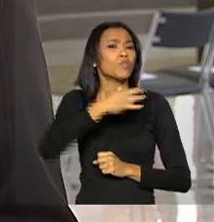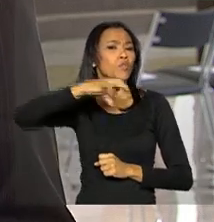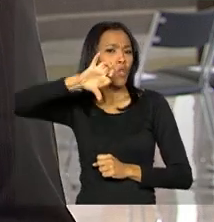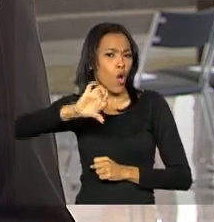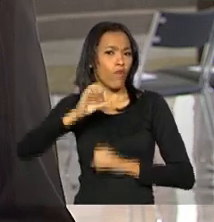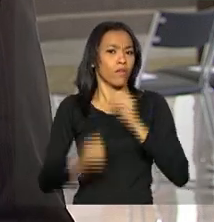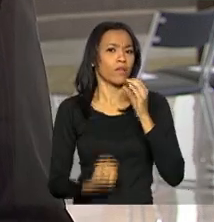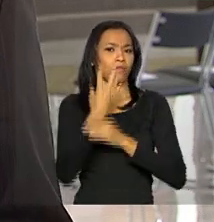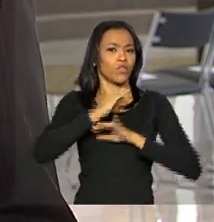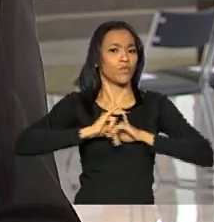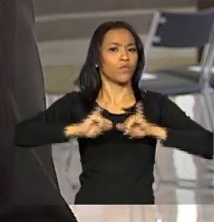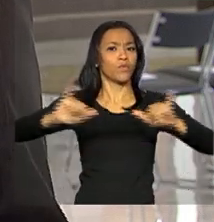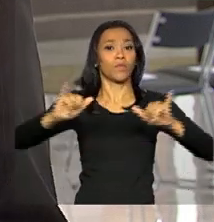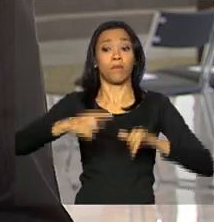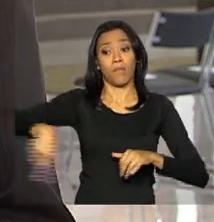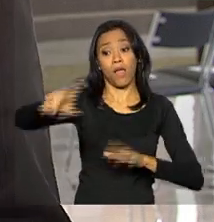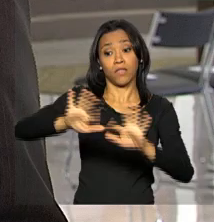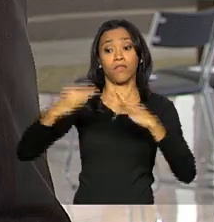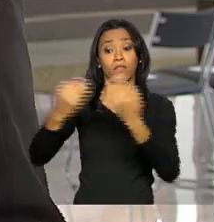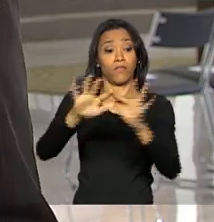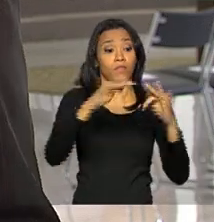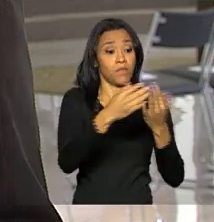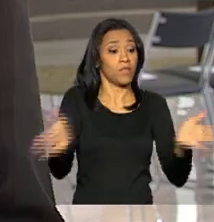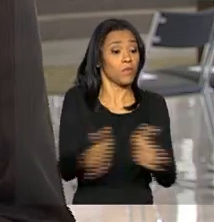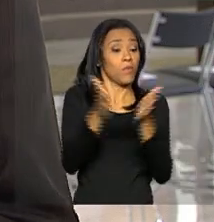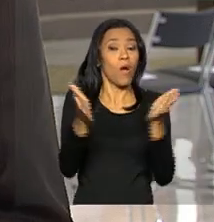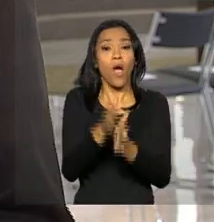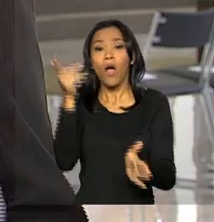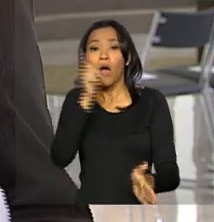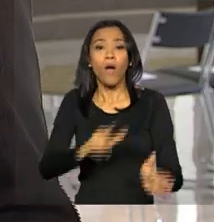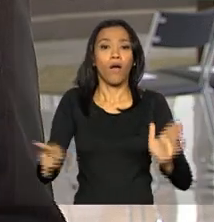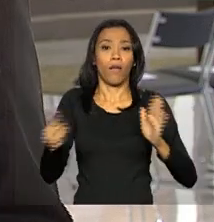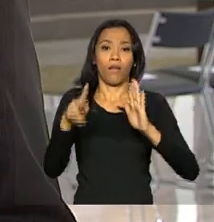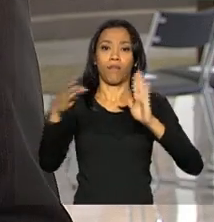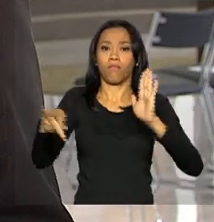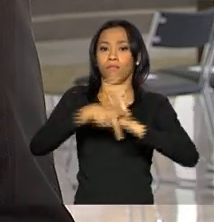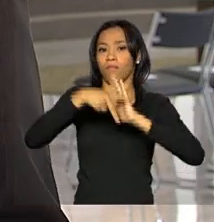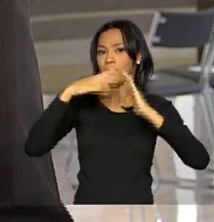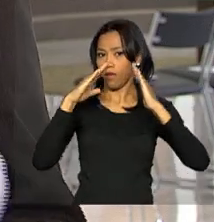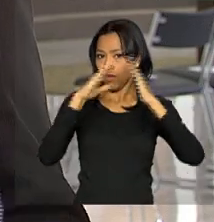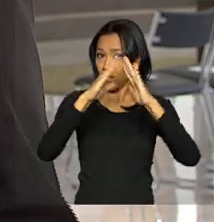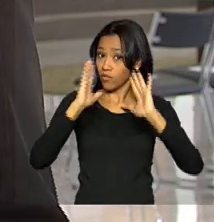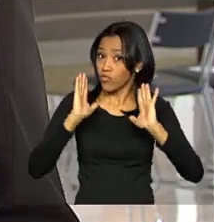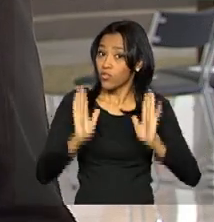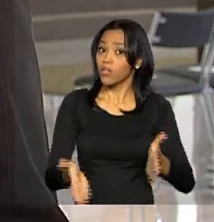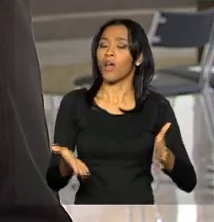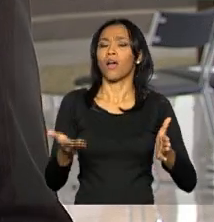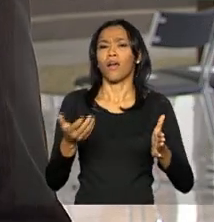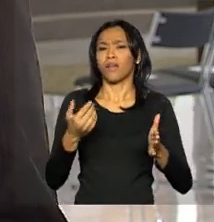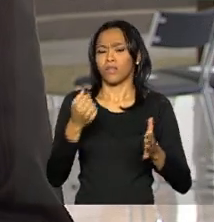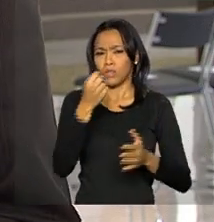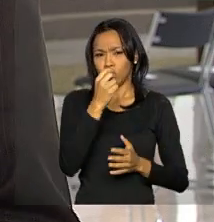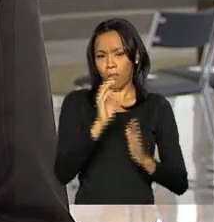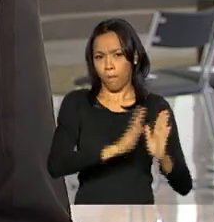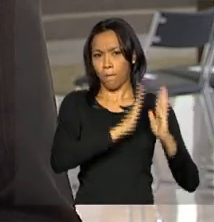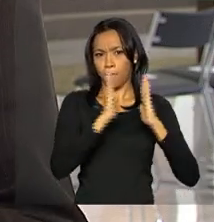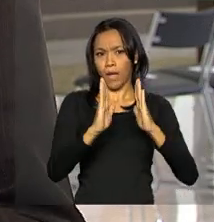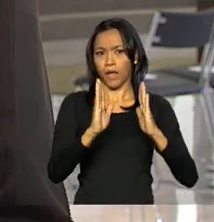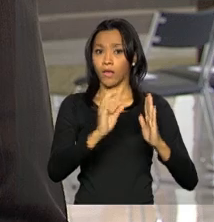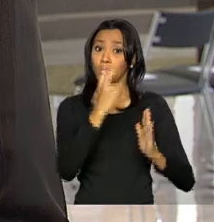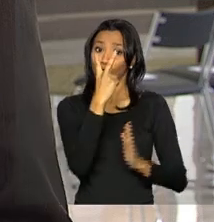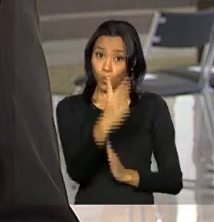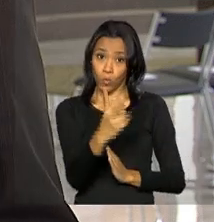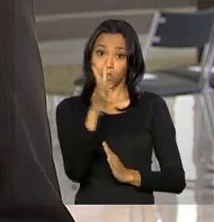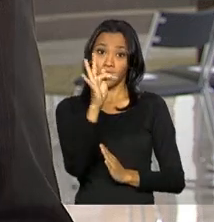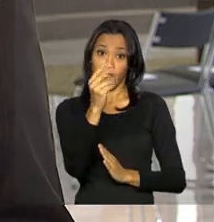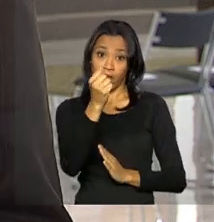dar acesso a famílias de baixa renda à casa própria. E já beneficiou o programa ao longo dessas duas fases mais de 10